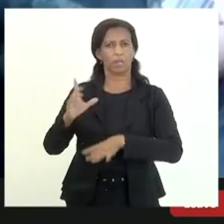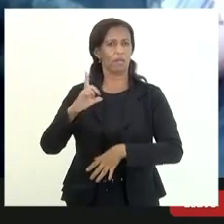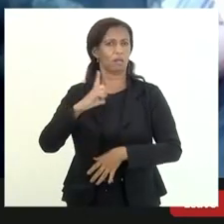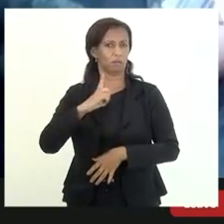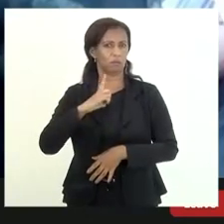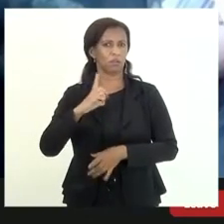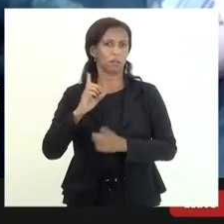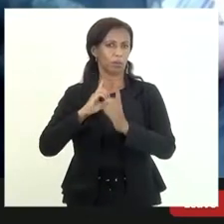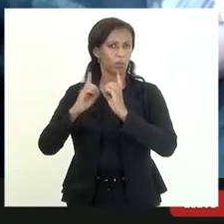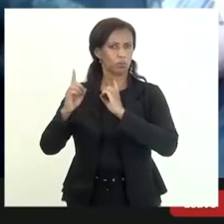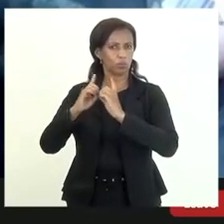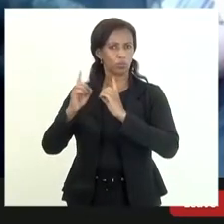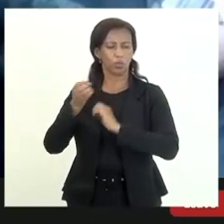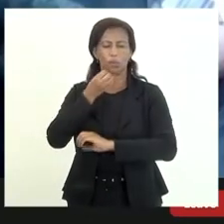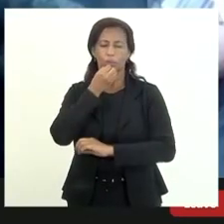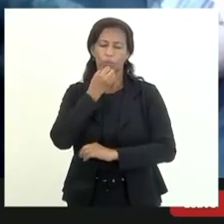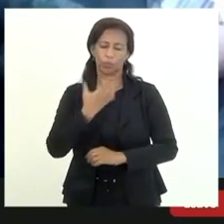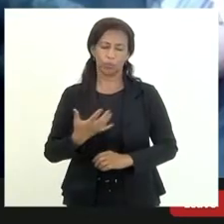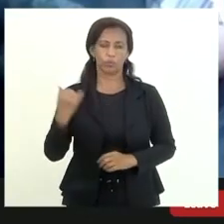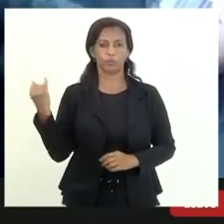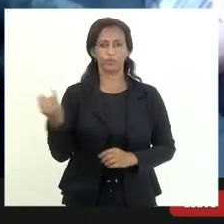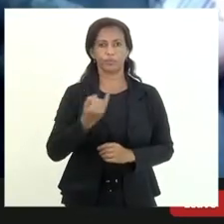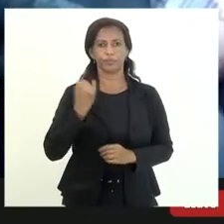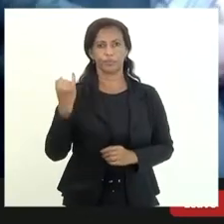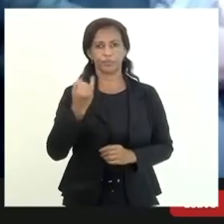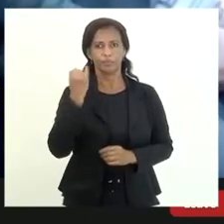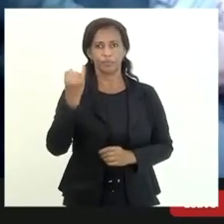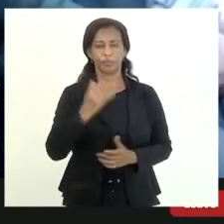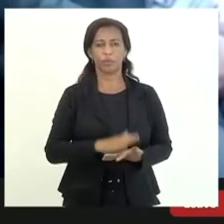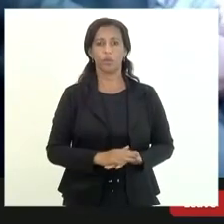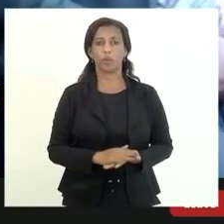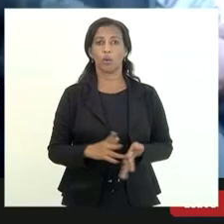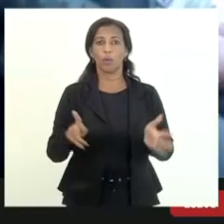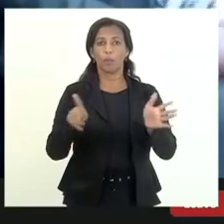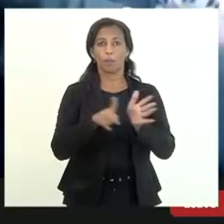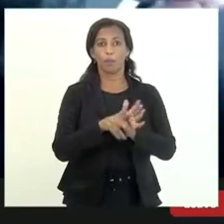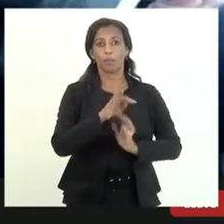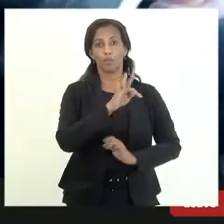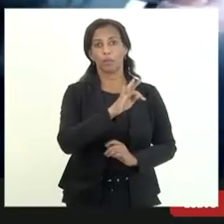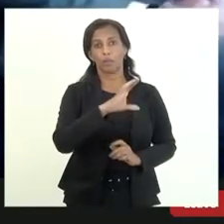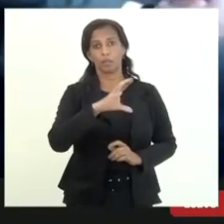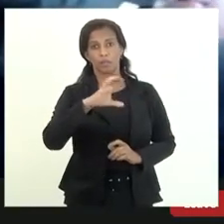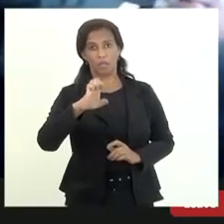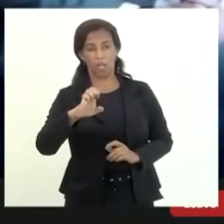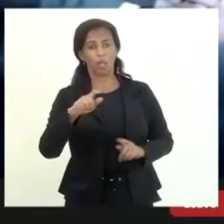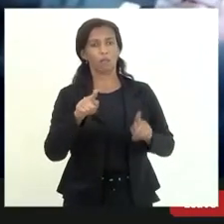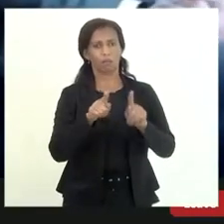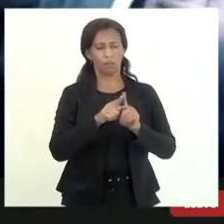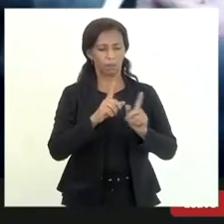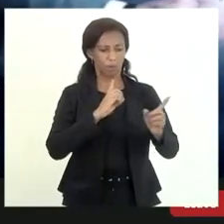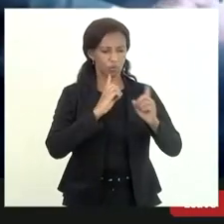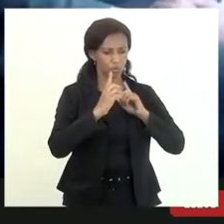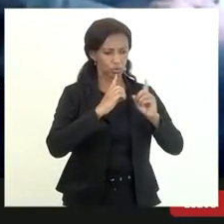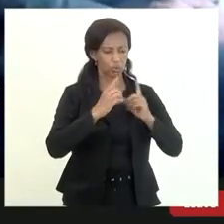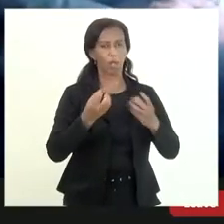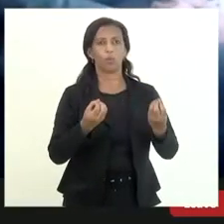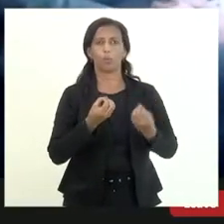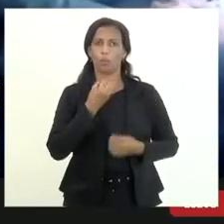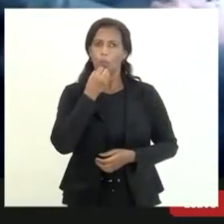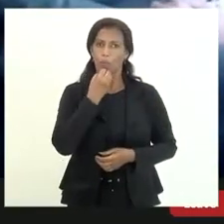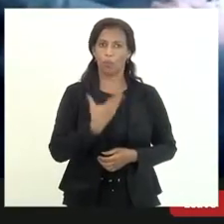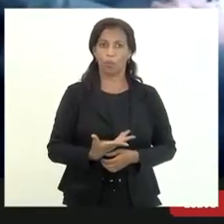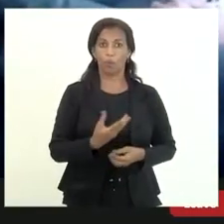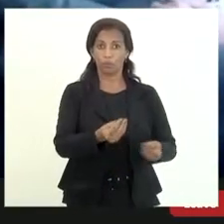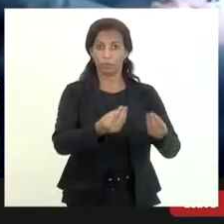um diálogo muito bom e muito importante com o próprio TCE a gente tem conseguido dialogar muito isso